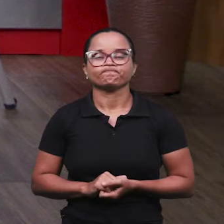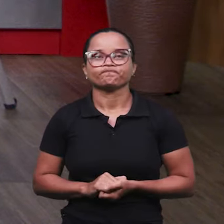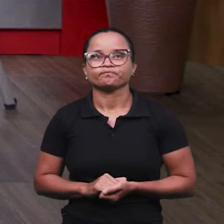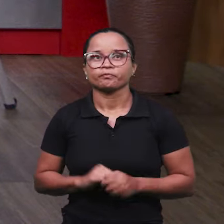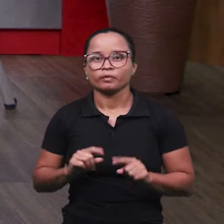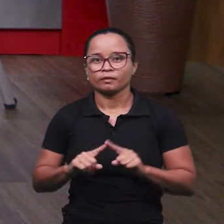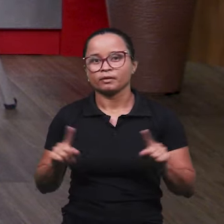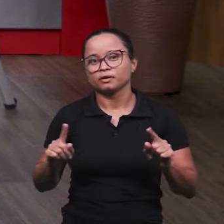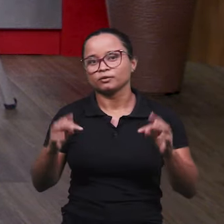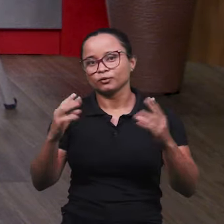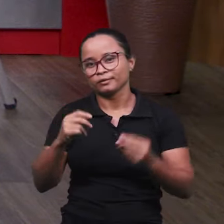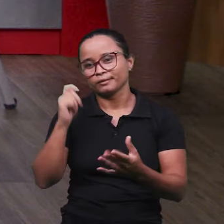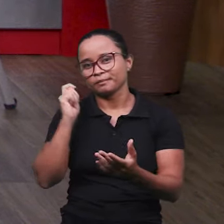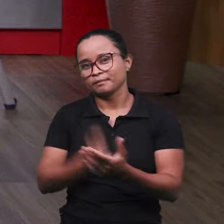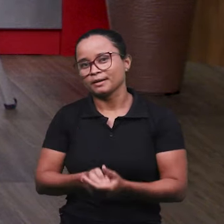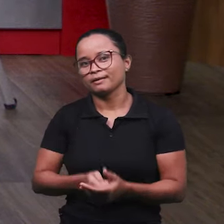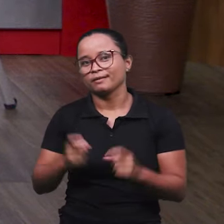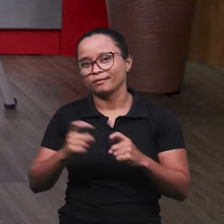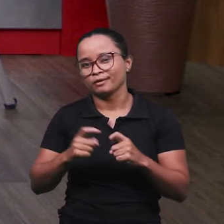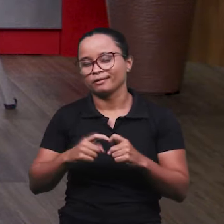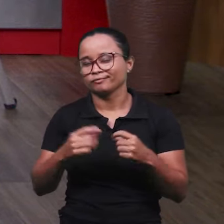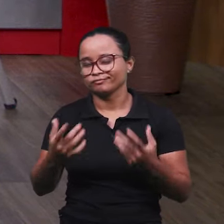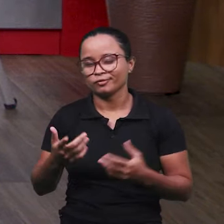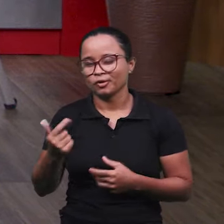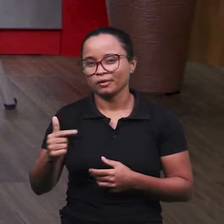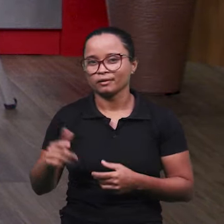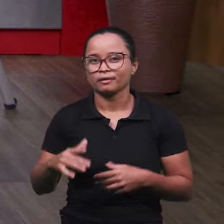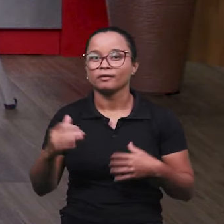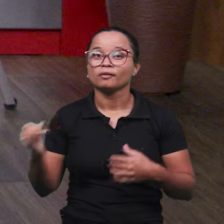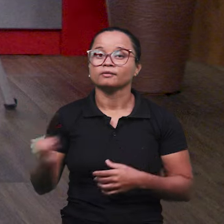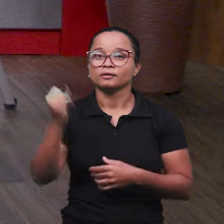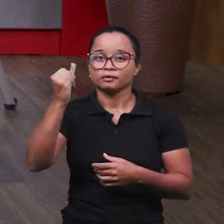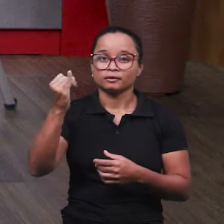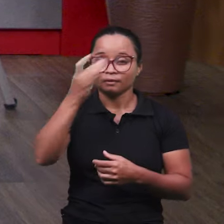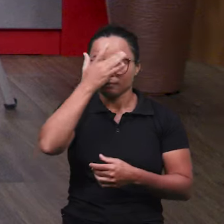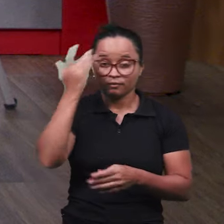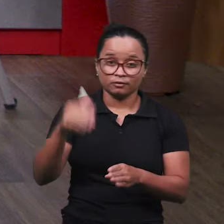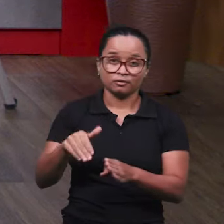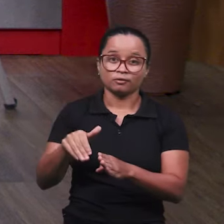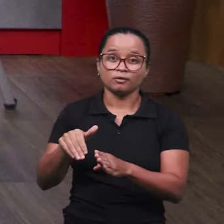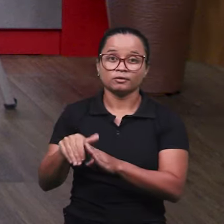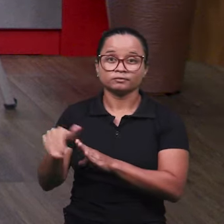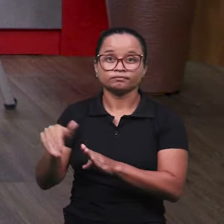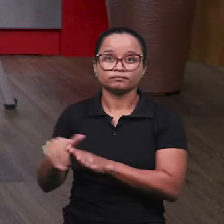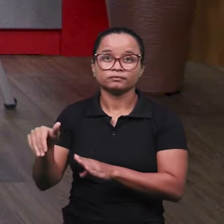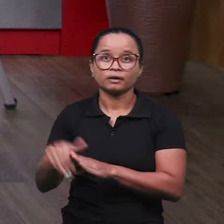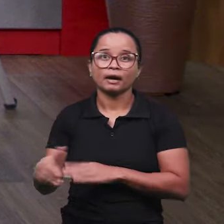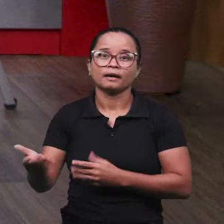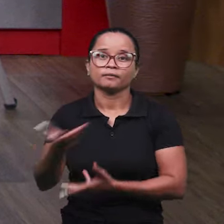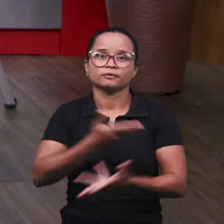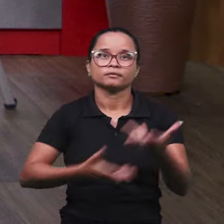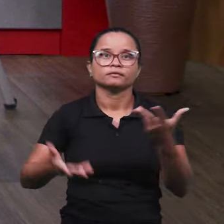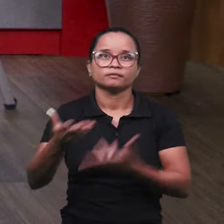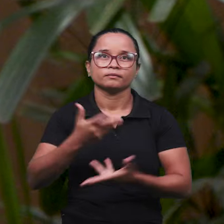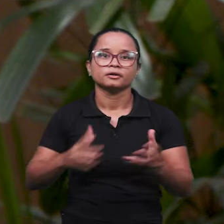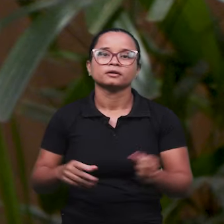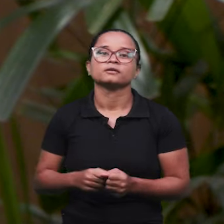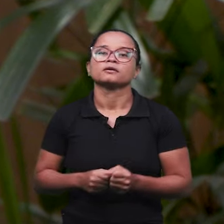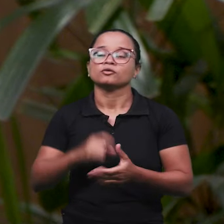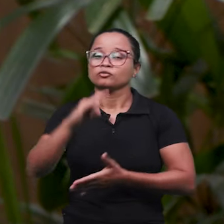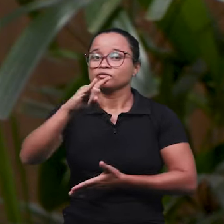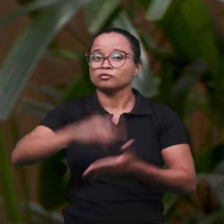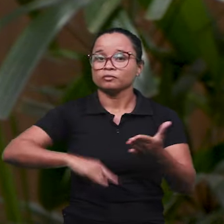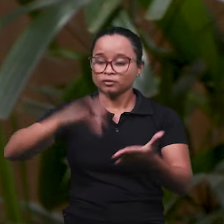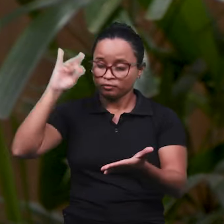Mas nem todos têm condições para isso, então, assim, é importante que a pessoa esteja bem instruída para participar de uma perícia. Sim, sim. levar a documentação